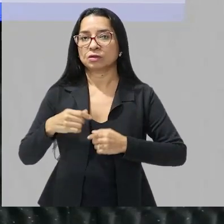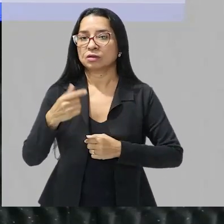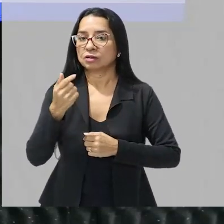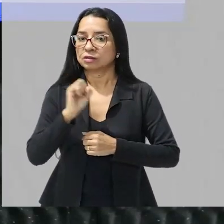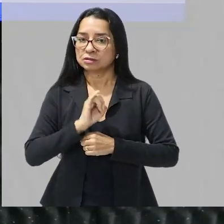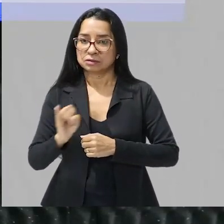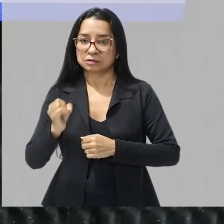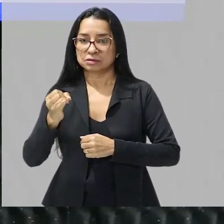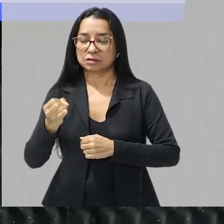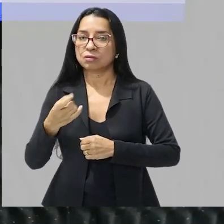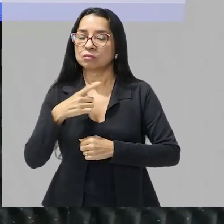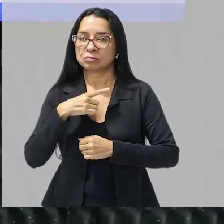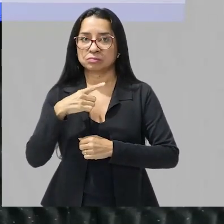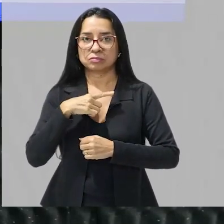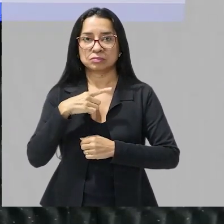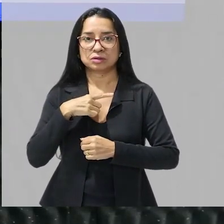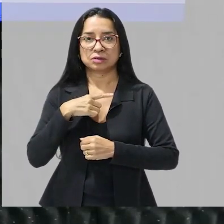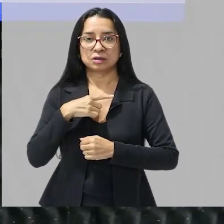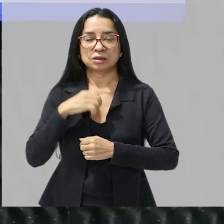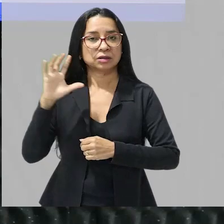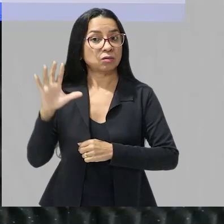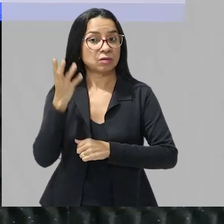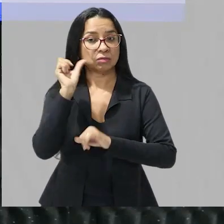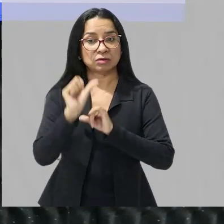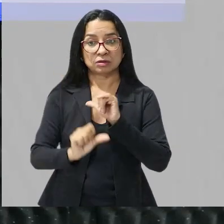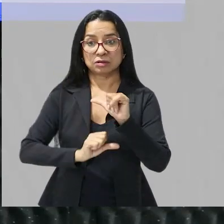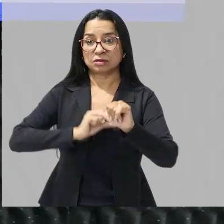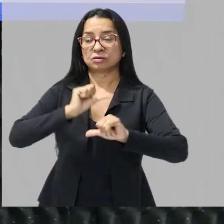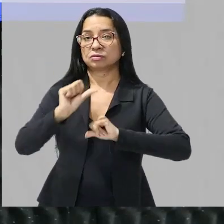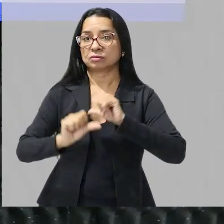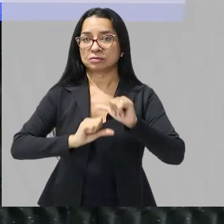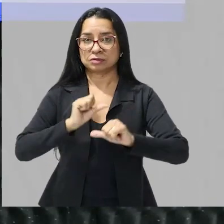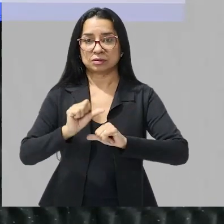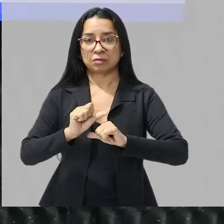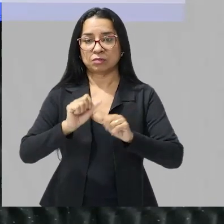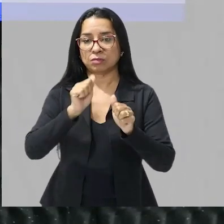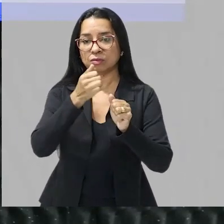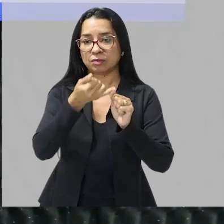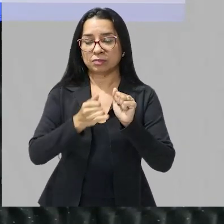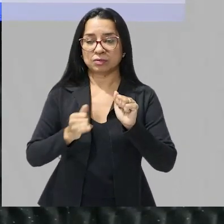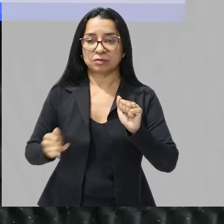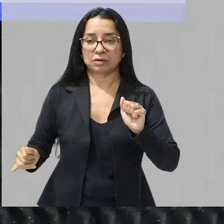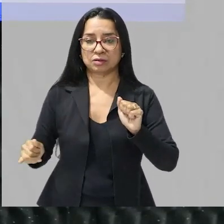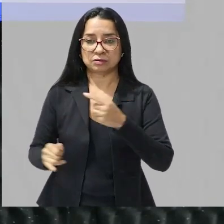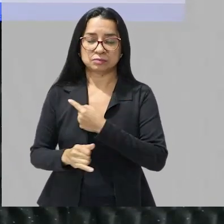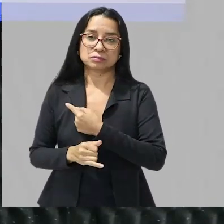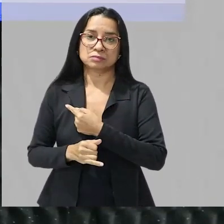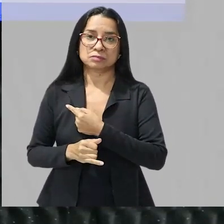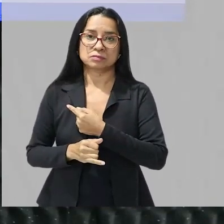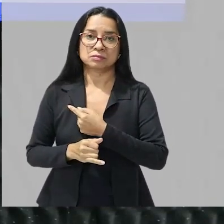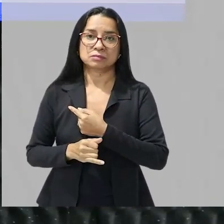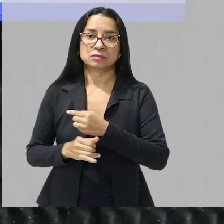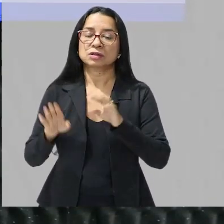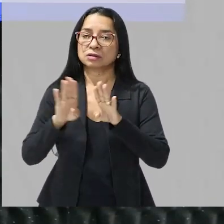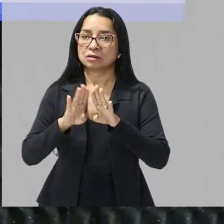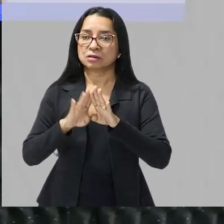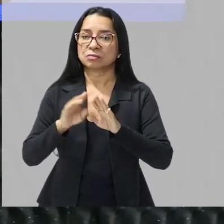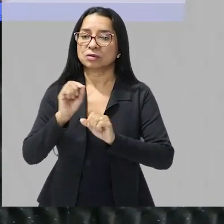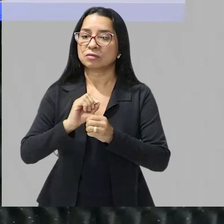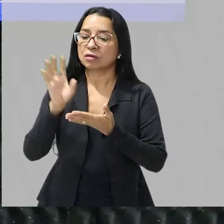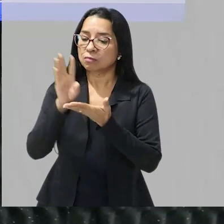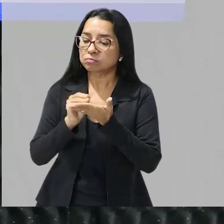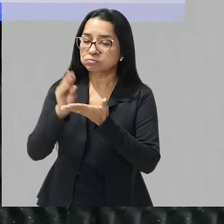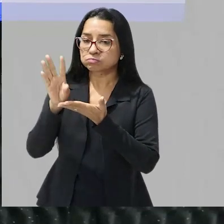o que que acontece não vai acontecer a conversão desse aminoácido aqui ó em tirosina e consequentemente vai